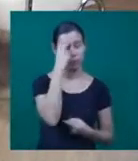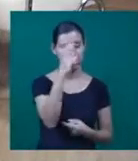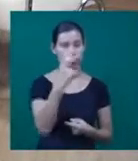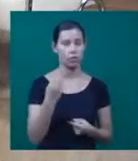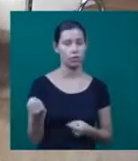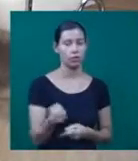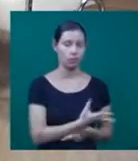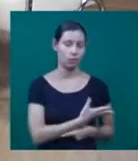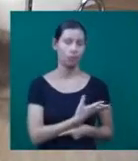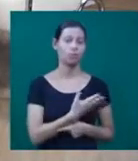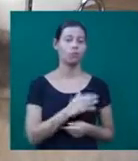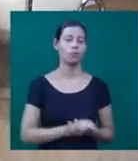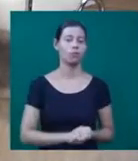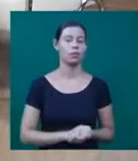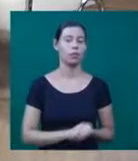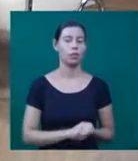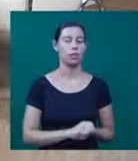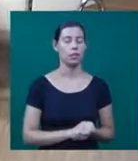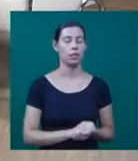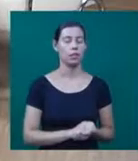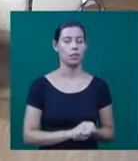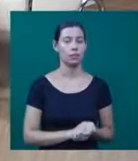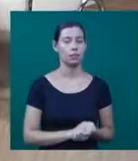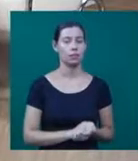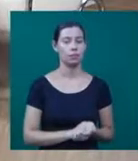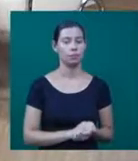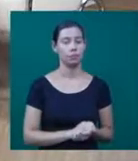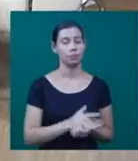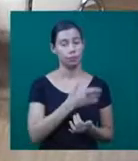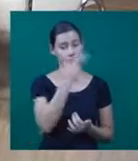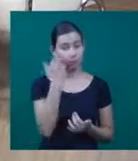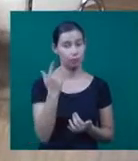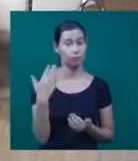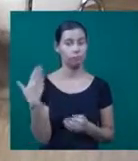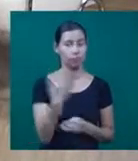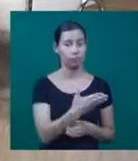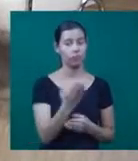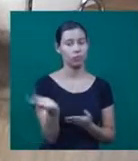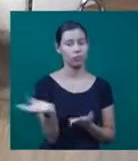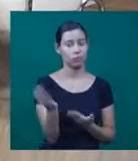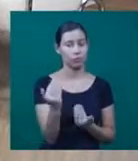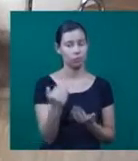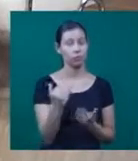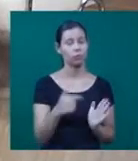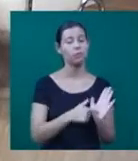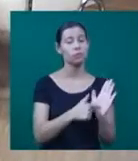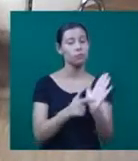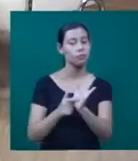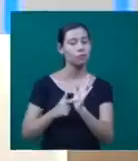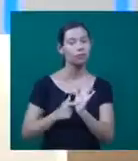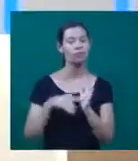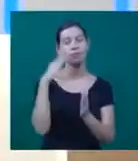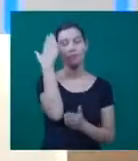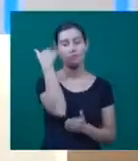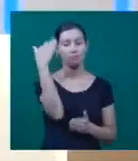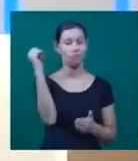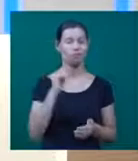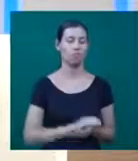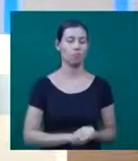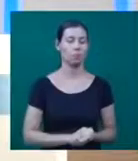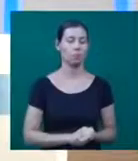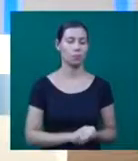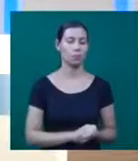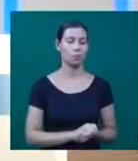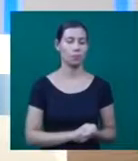novos artistas, porque a maioria é bem jovens, é uma satisfação muito grande, né? Até para revelar esses talentos para o mercado, não é isso? Muito grande.